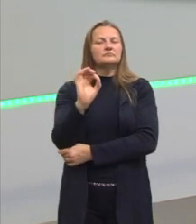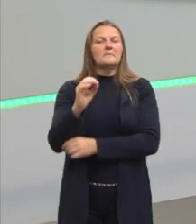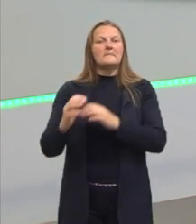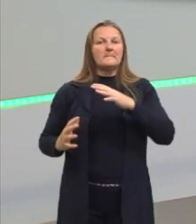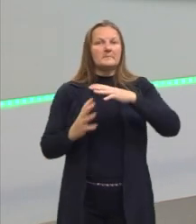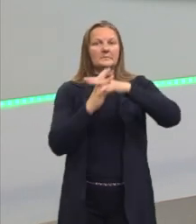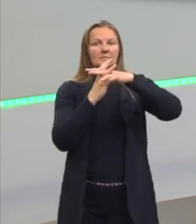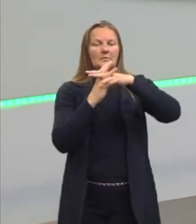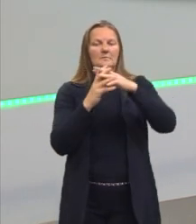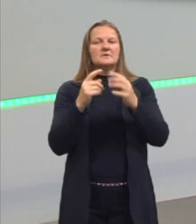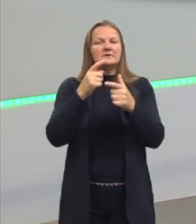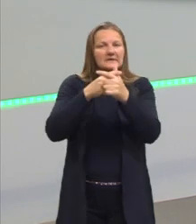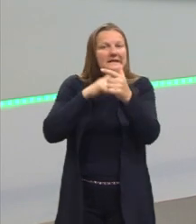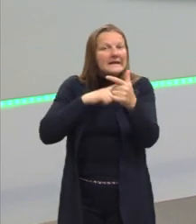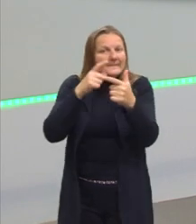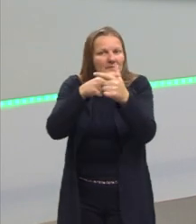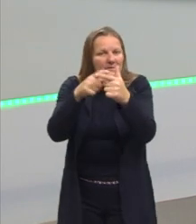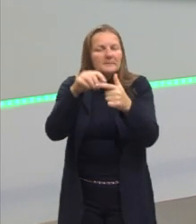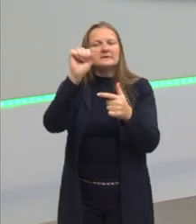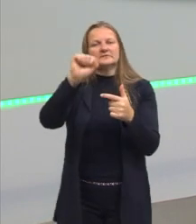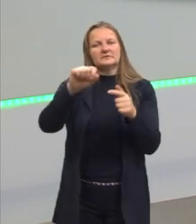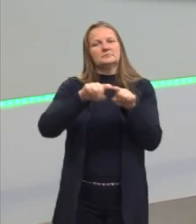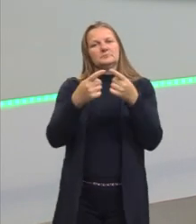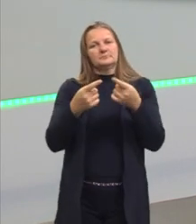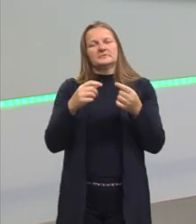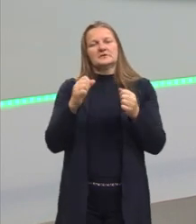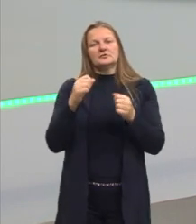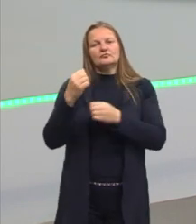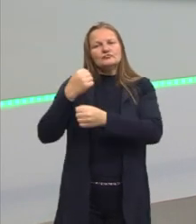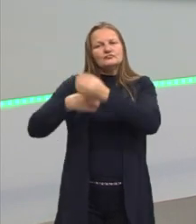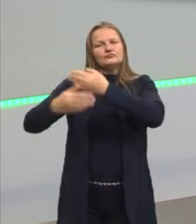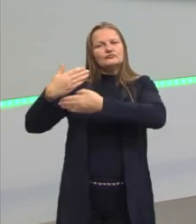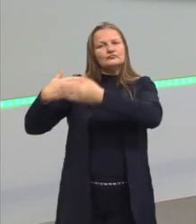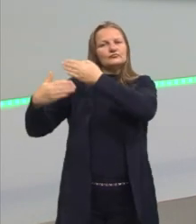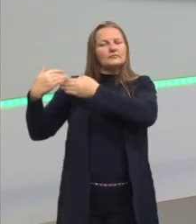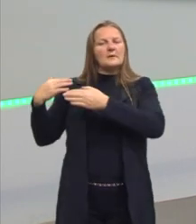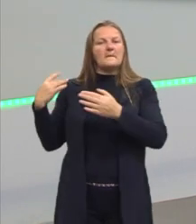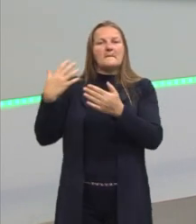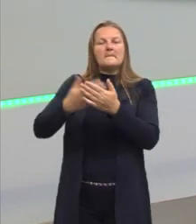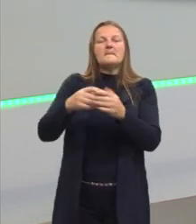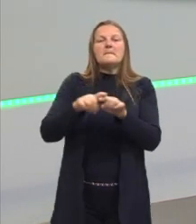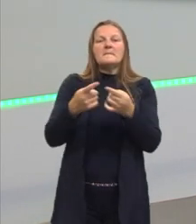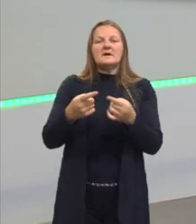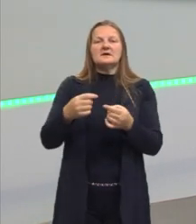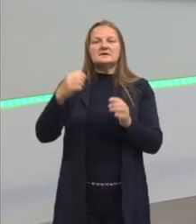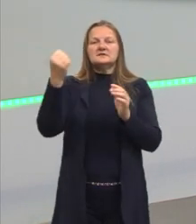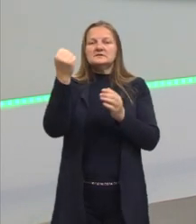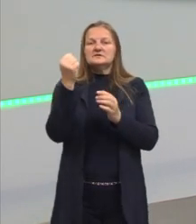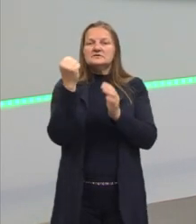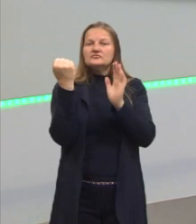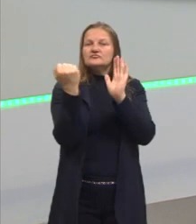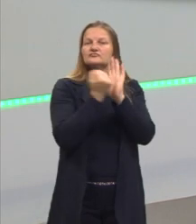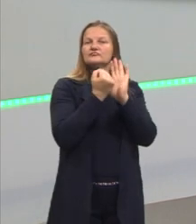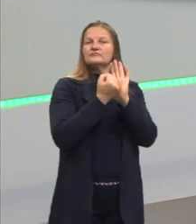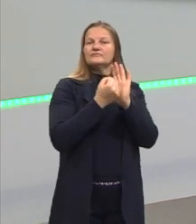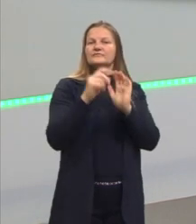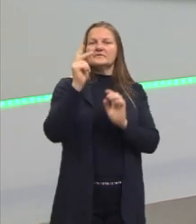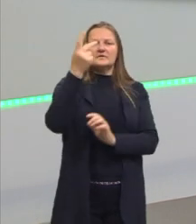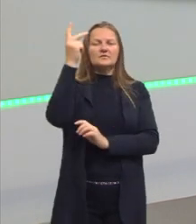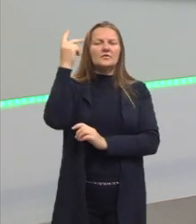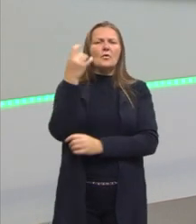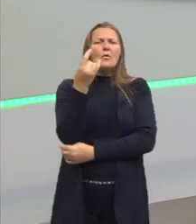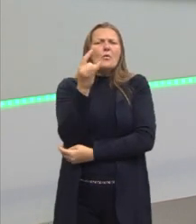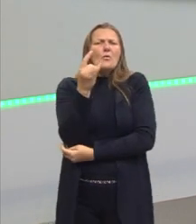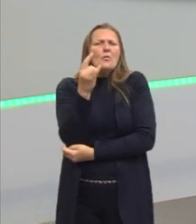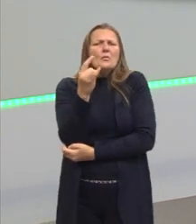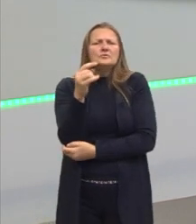problemas durante todos esses anos. Claro que temos. Temos manchas históricas, Ser um dos últimos países